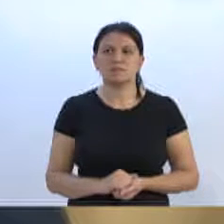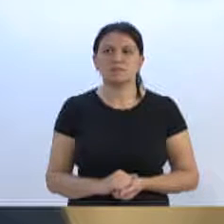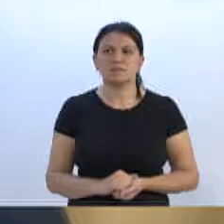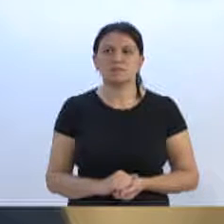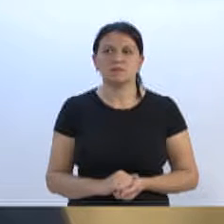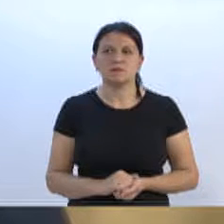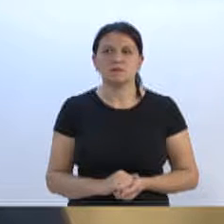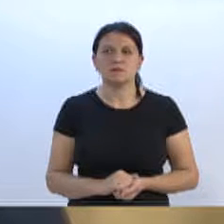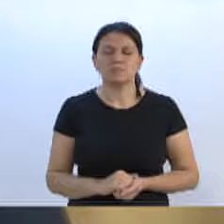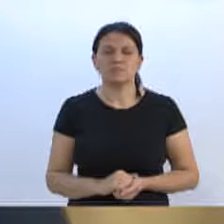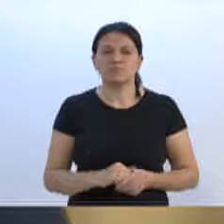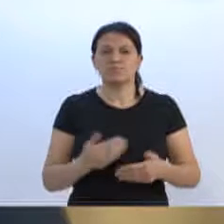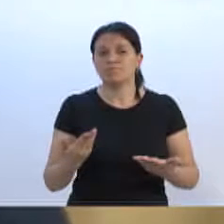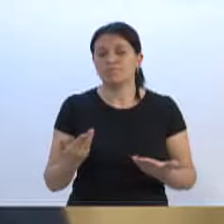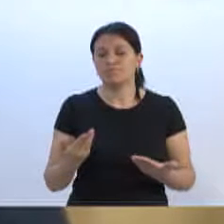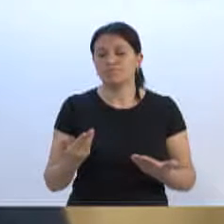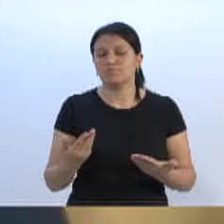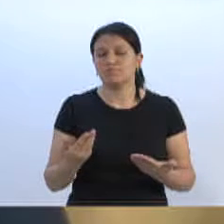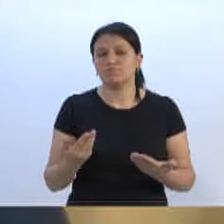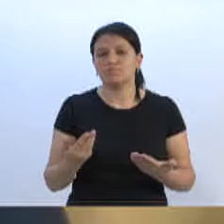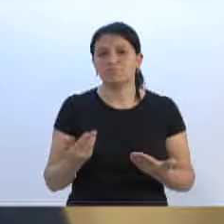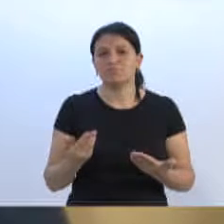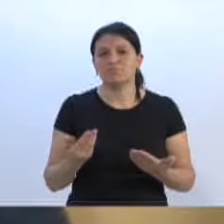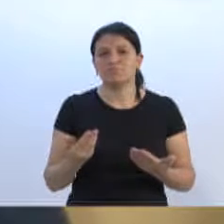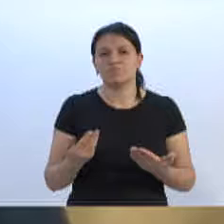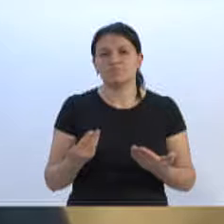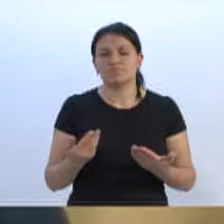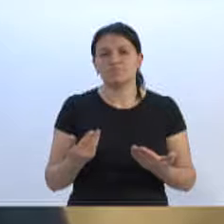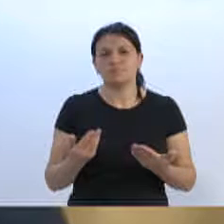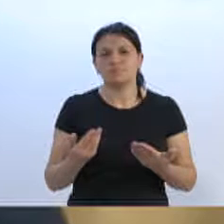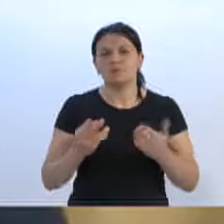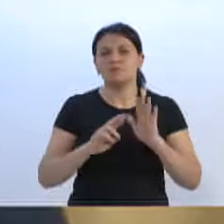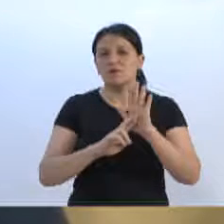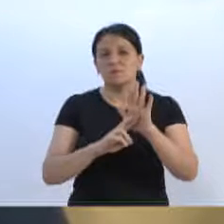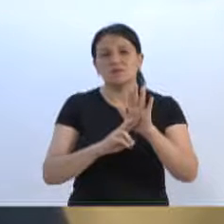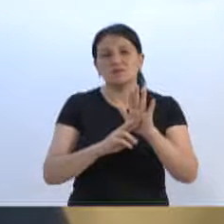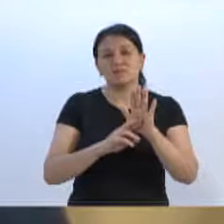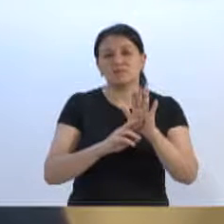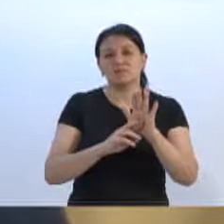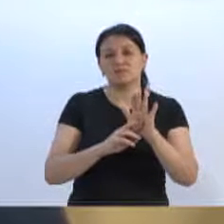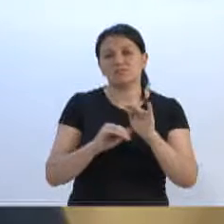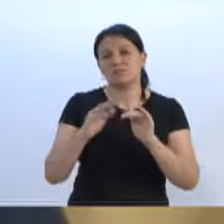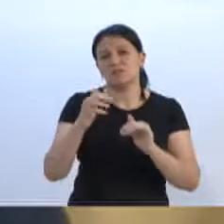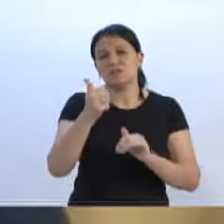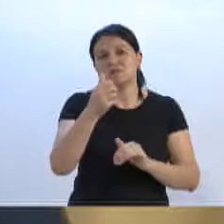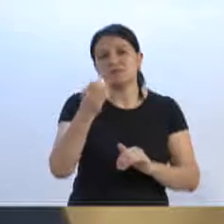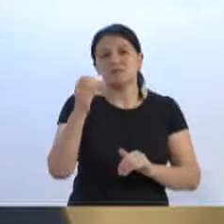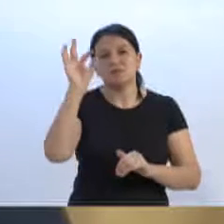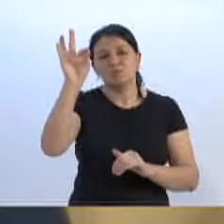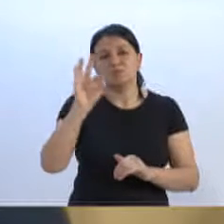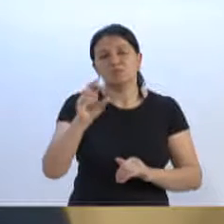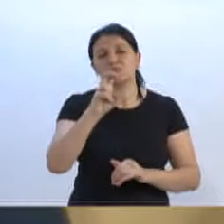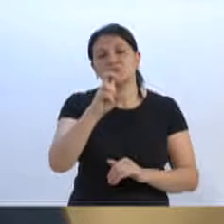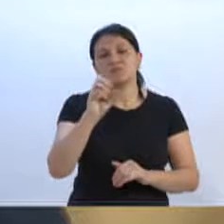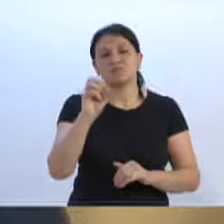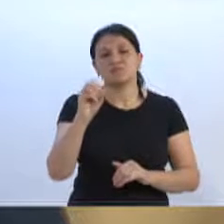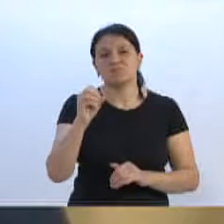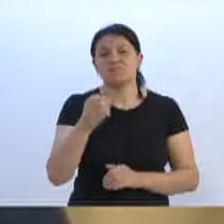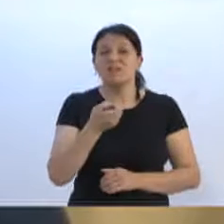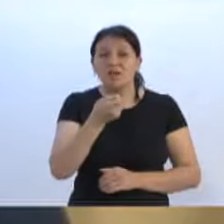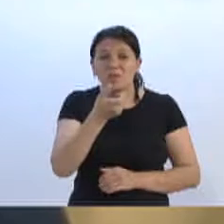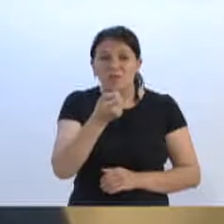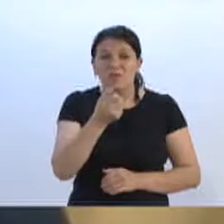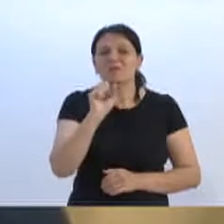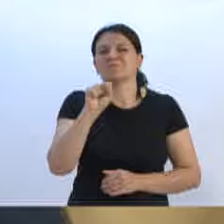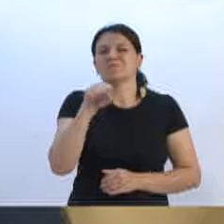Isso representa mais de 10% desses 500. É pouco? É. Mas